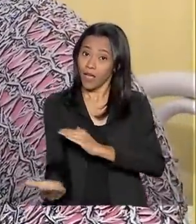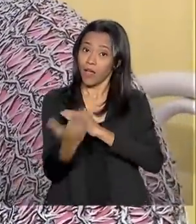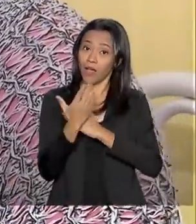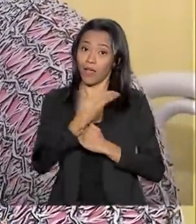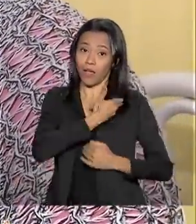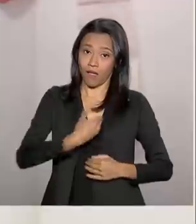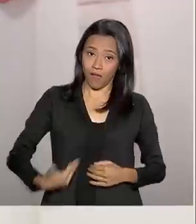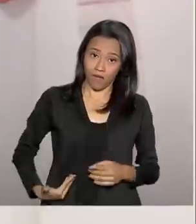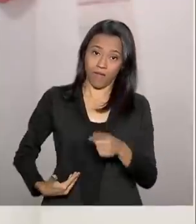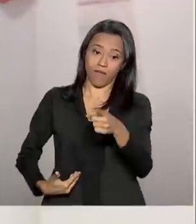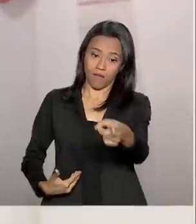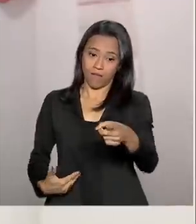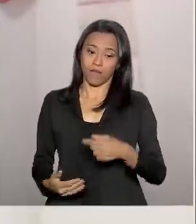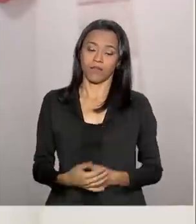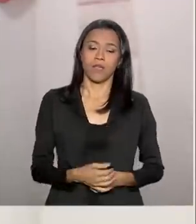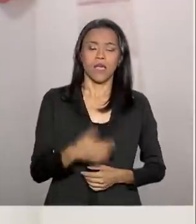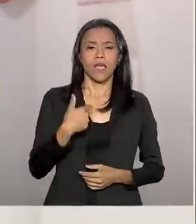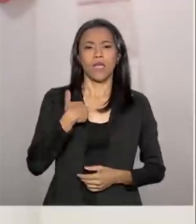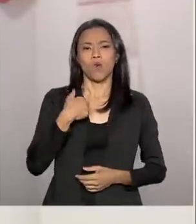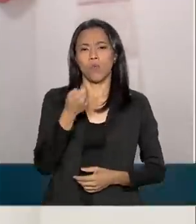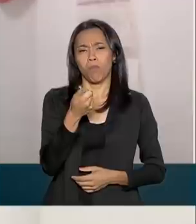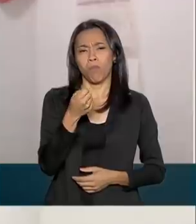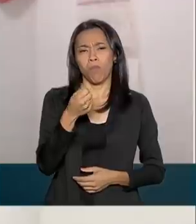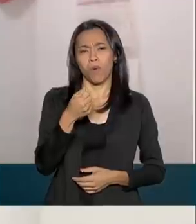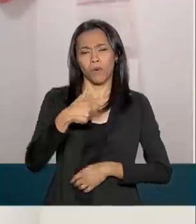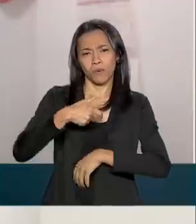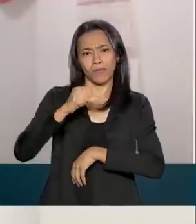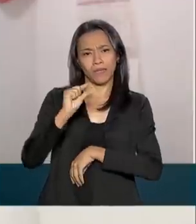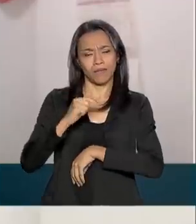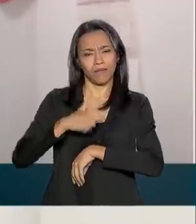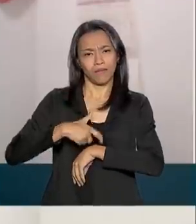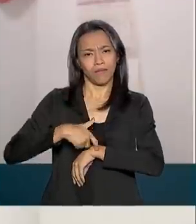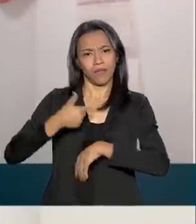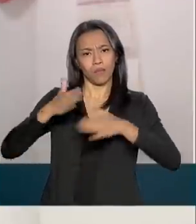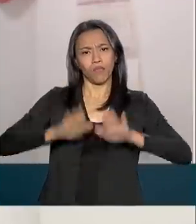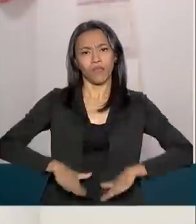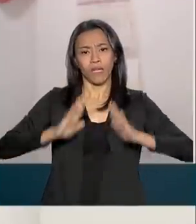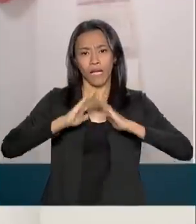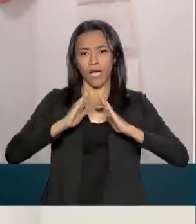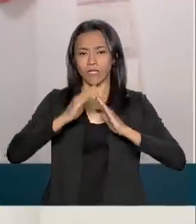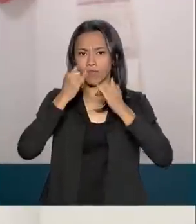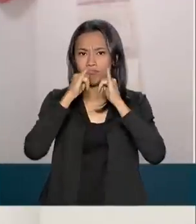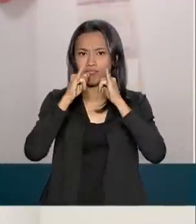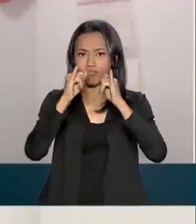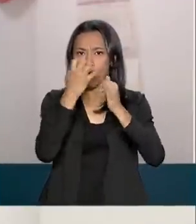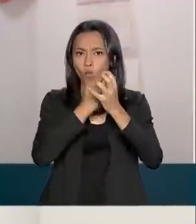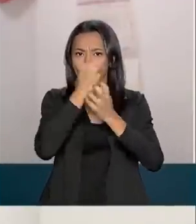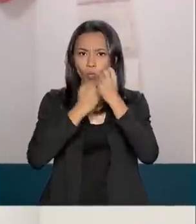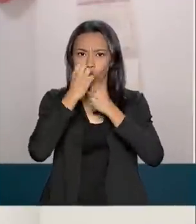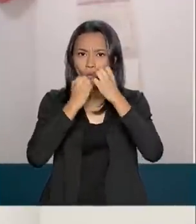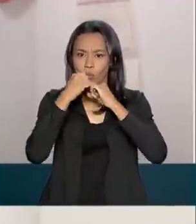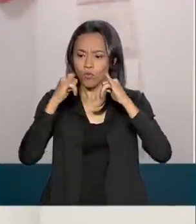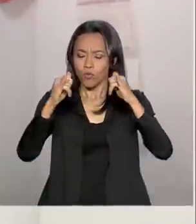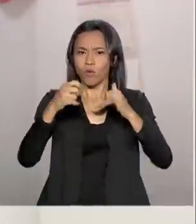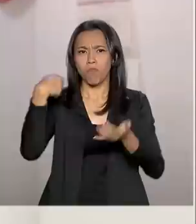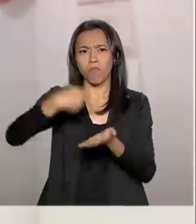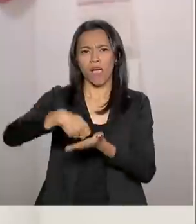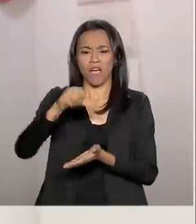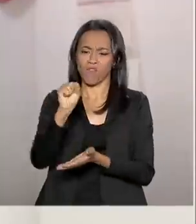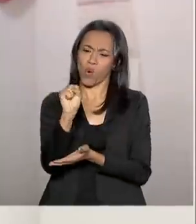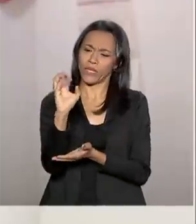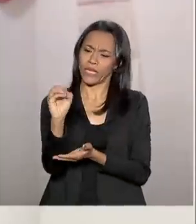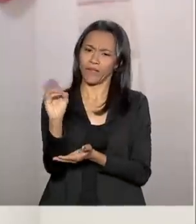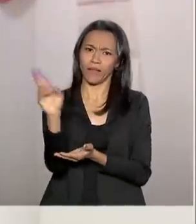tarifa social. Eu fico pouco tempo em casa e a conta de energia vinha muito alta. Eu costumava pagar 80 reais,